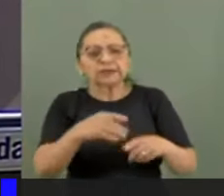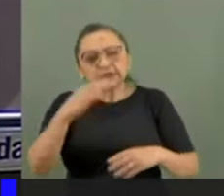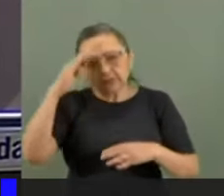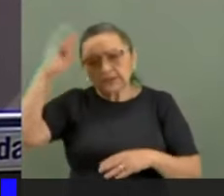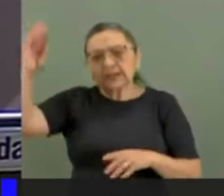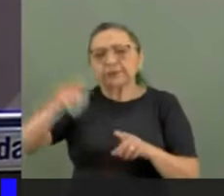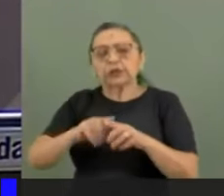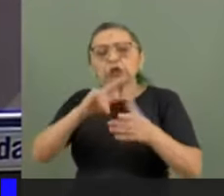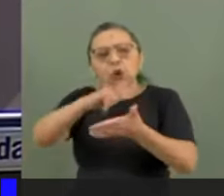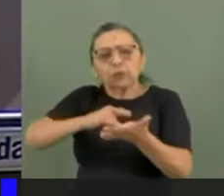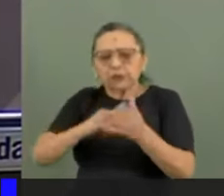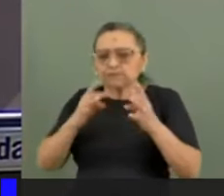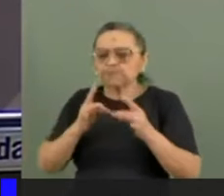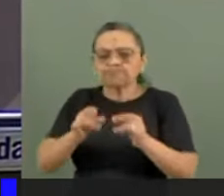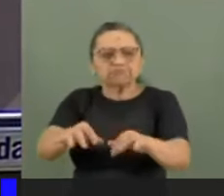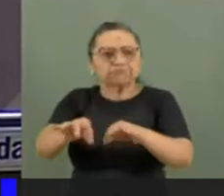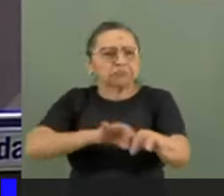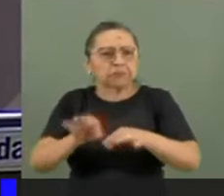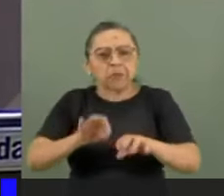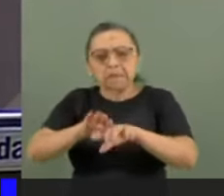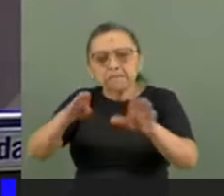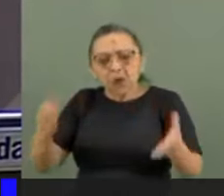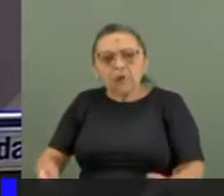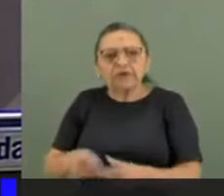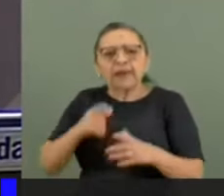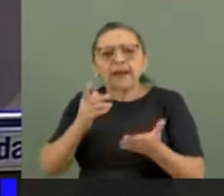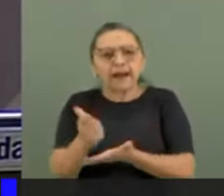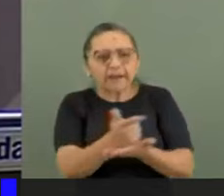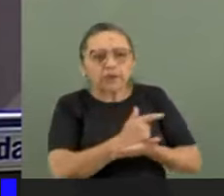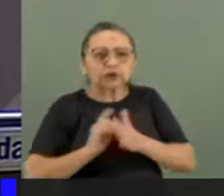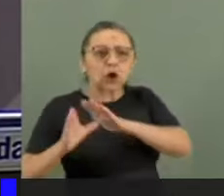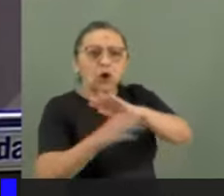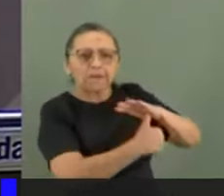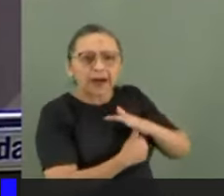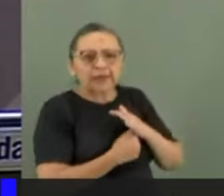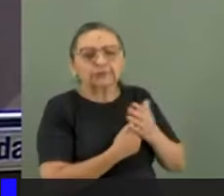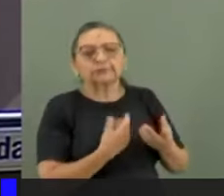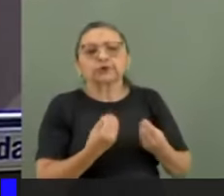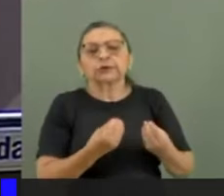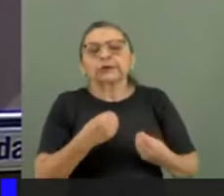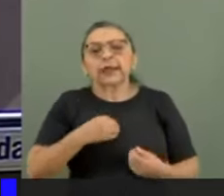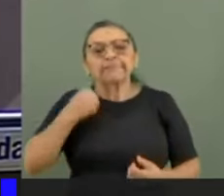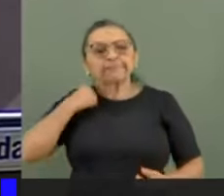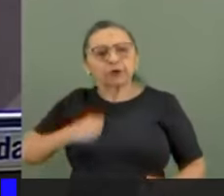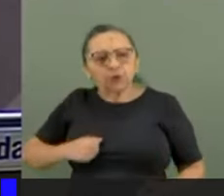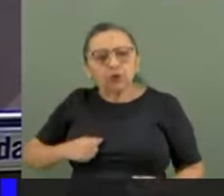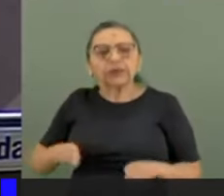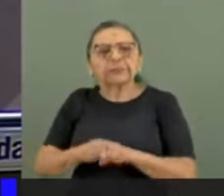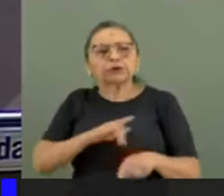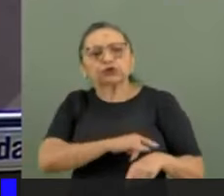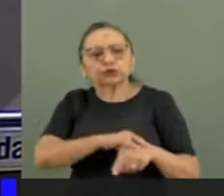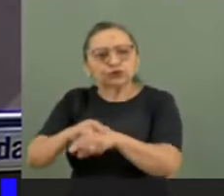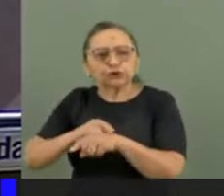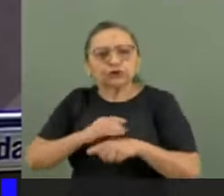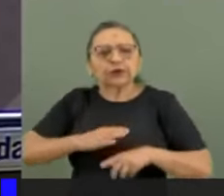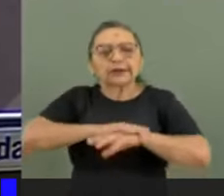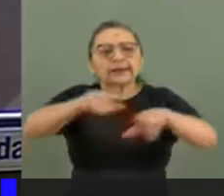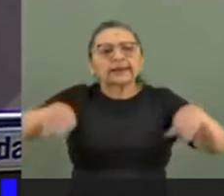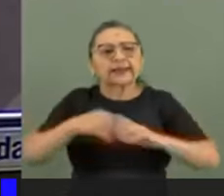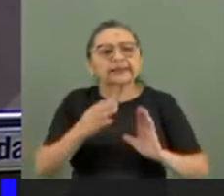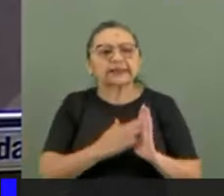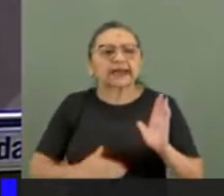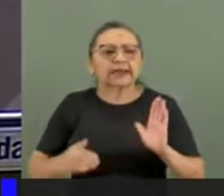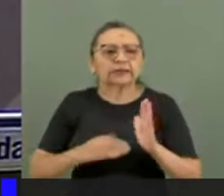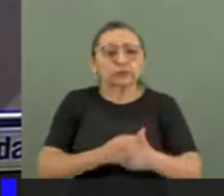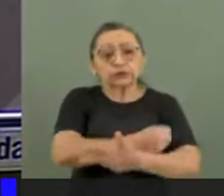destruíram documentos imobiliários, roubaram armas e objetos de valor, defecaram e urinaram nas sedes dos